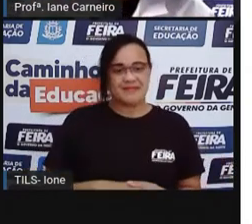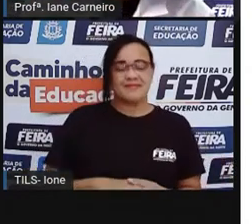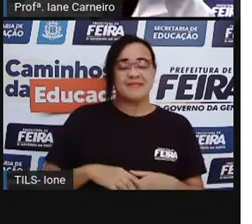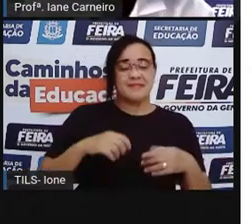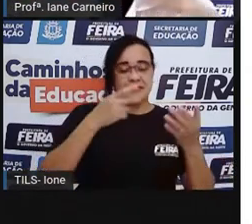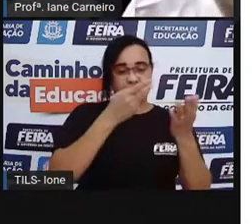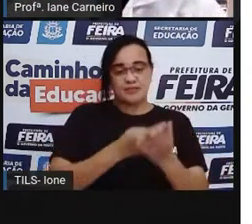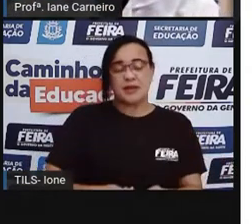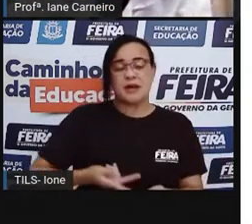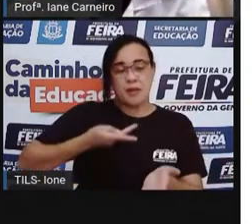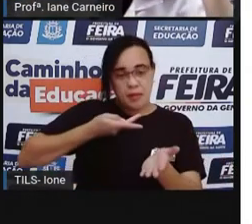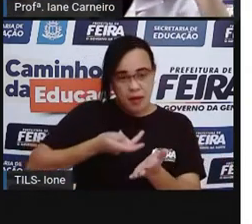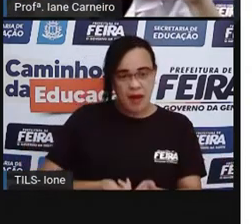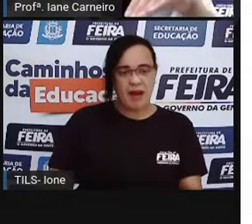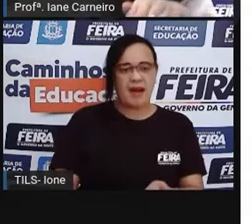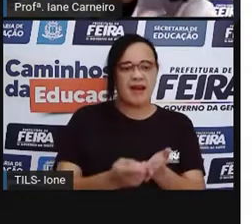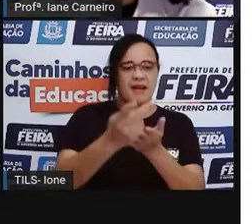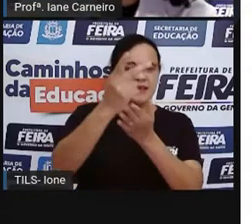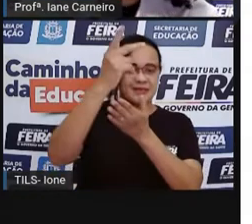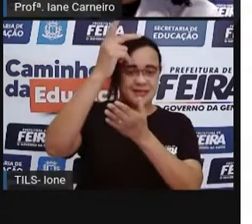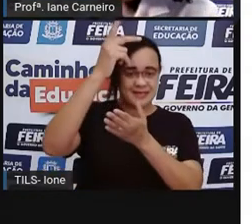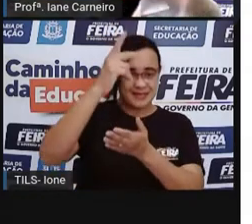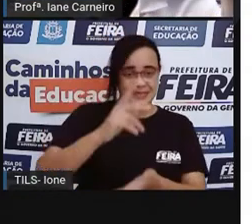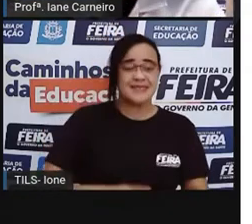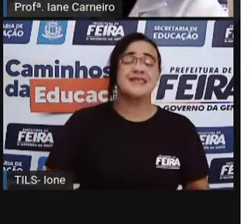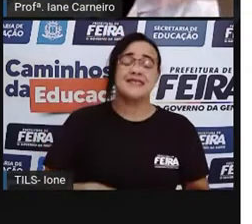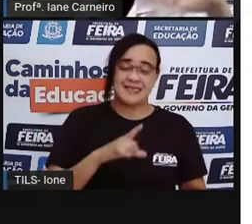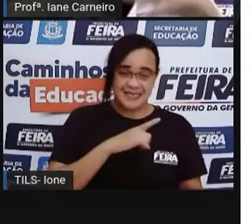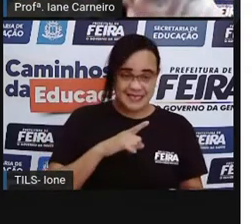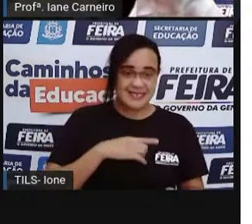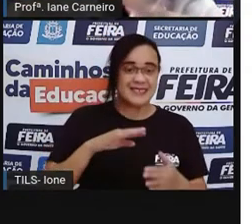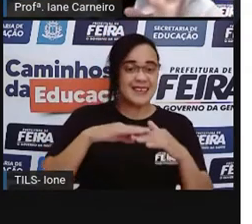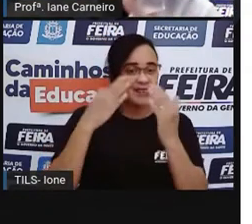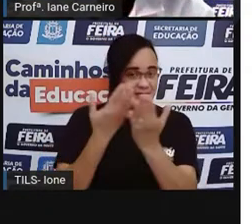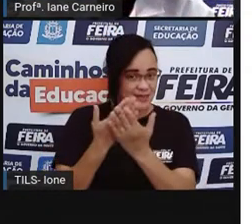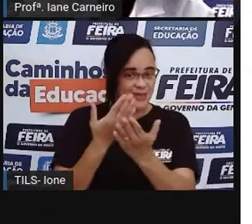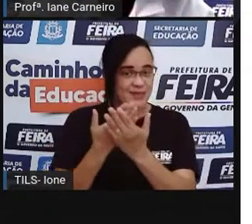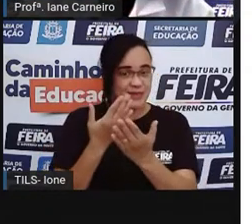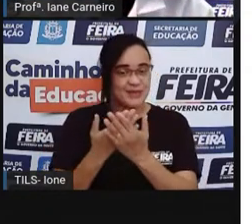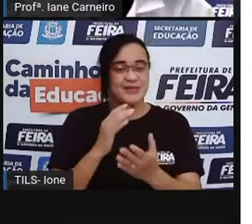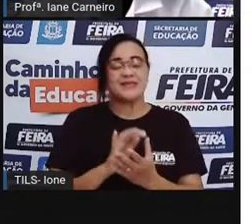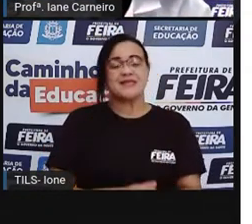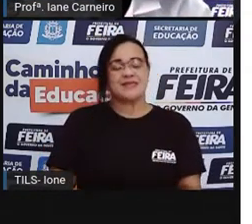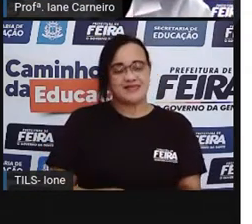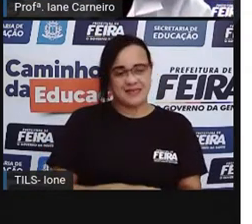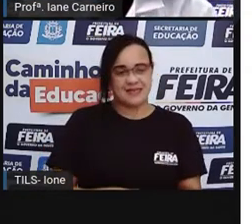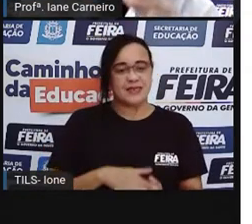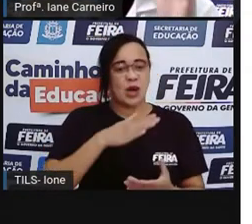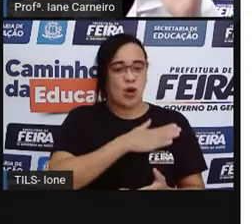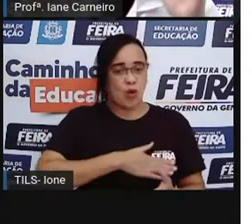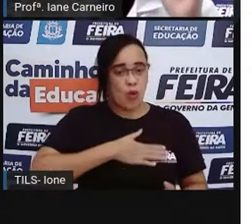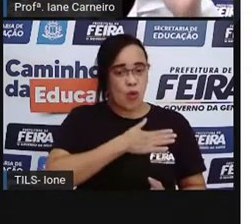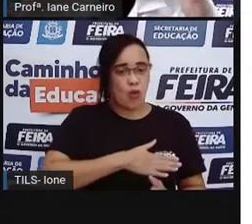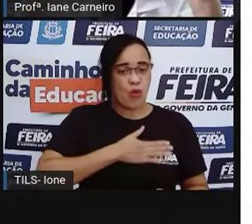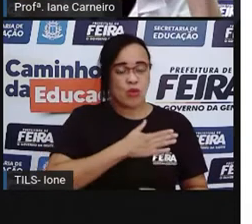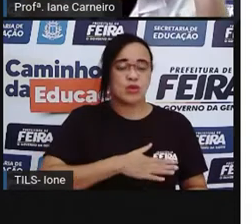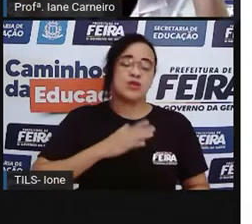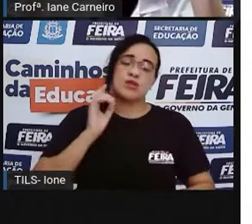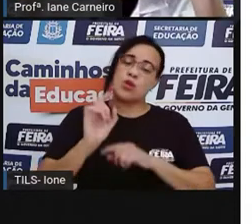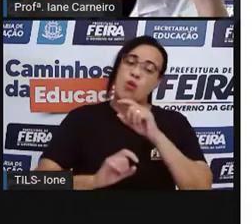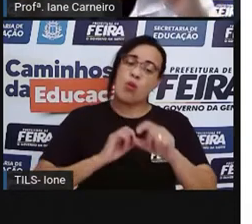escorregador. Tem também a escorregadeira, né? Que os meninos gostam de brincar. Tem aquela